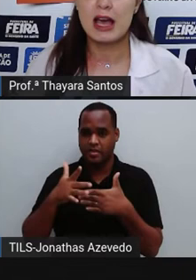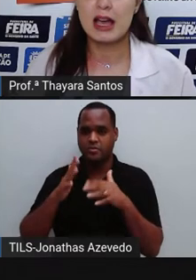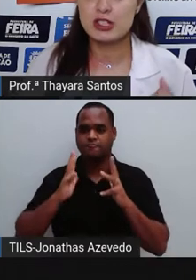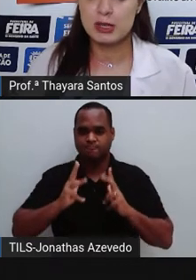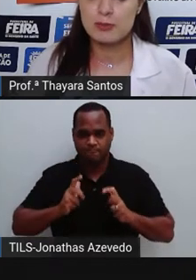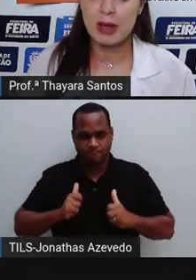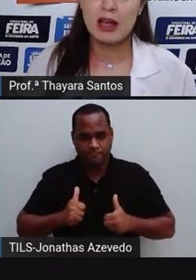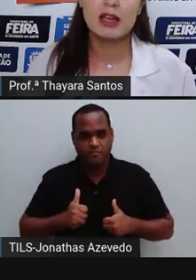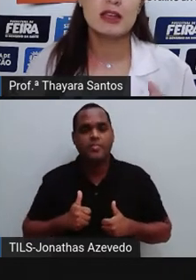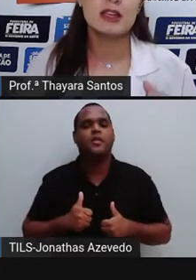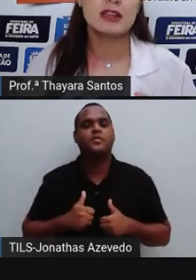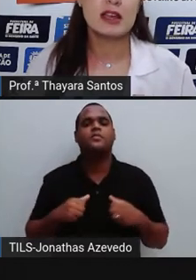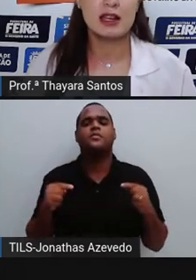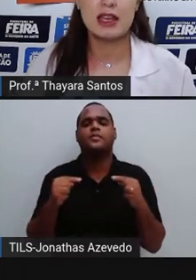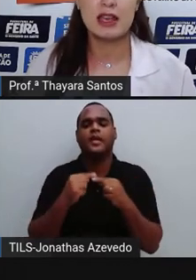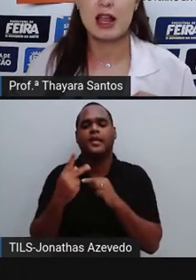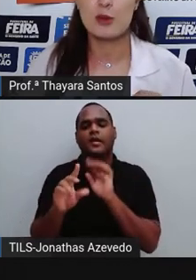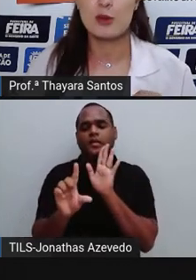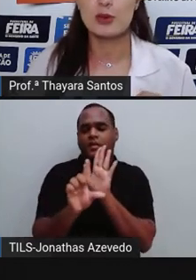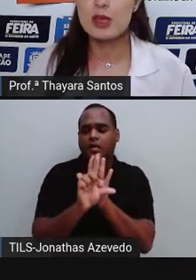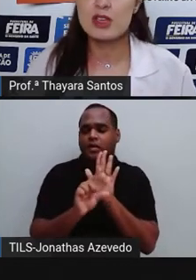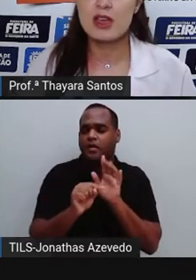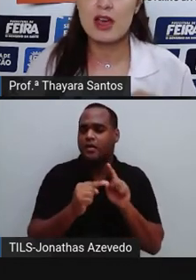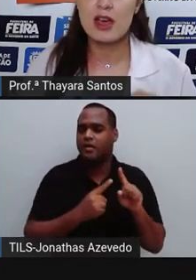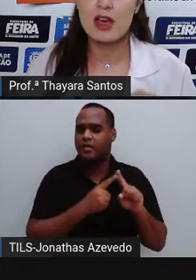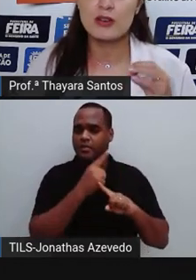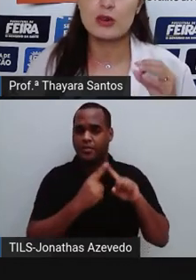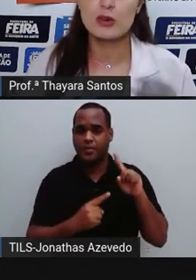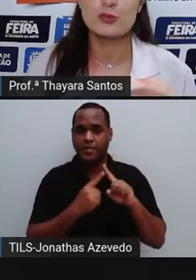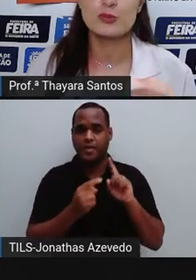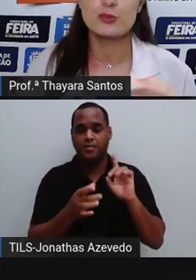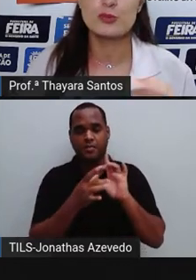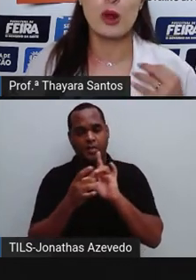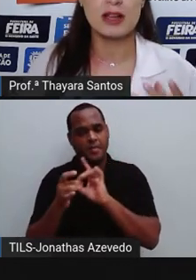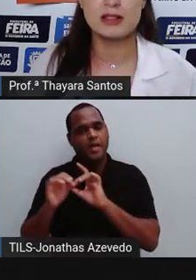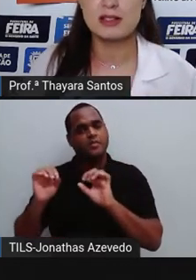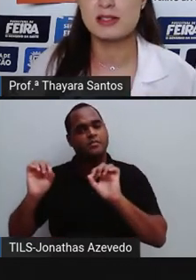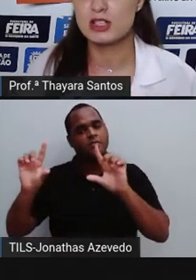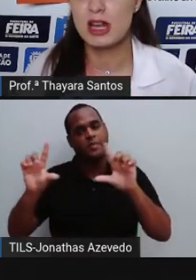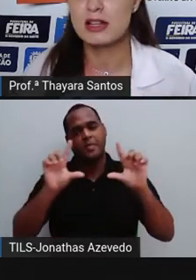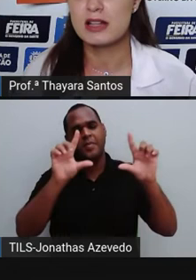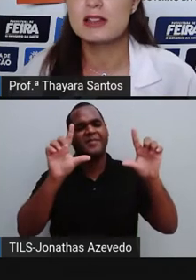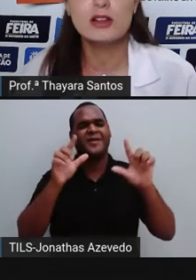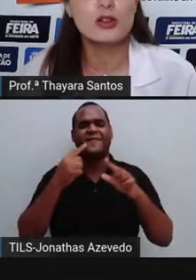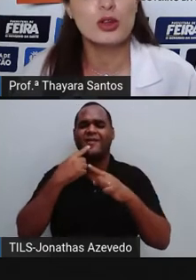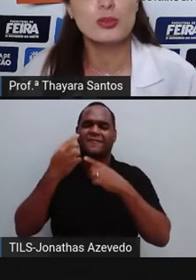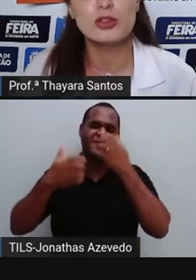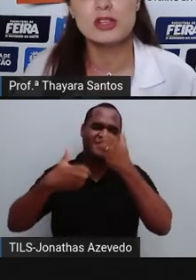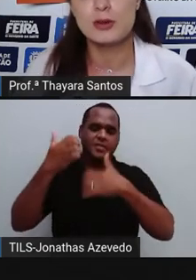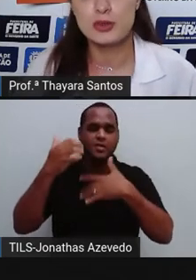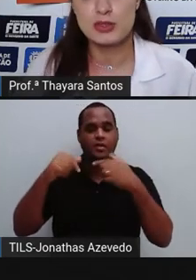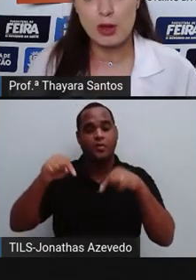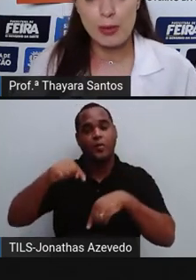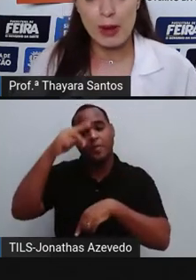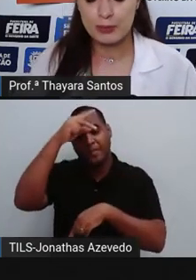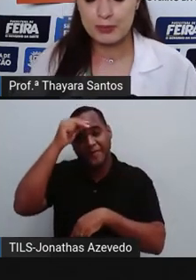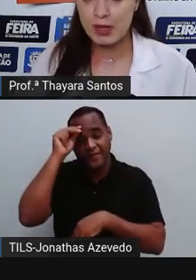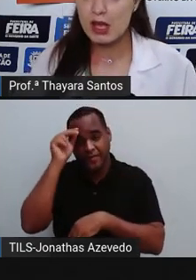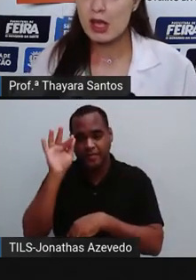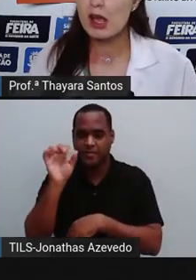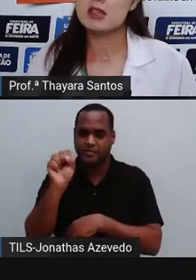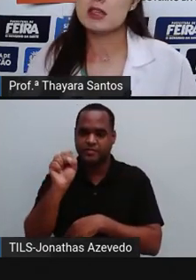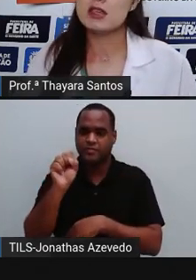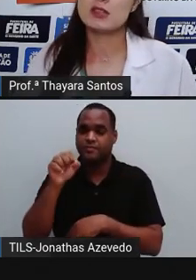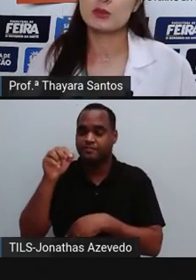cidade limpa. E nessa lei, ela proíbe a vinculação de propagandas exageradas em todo o município de São